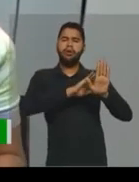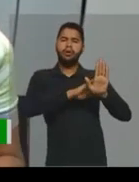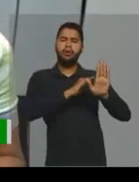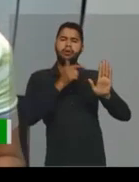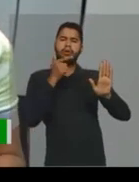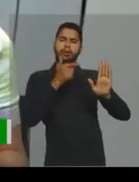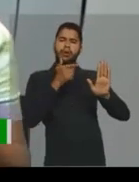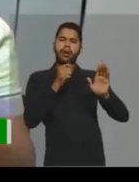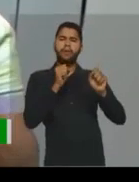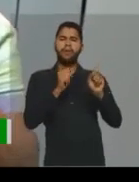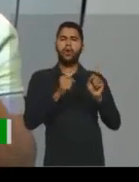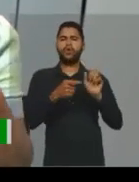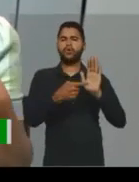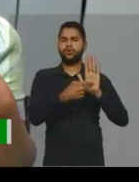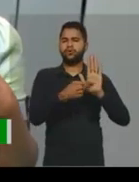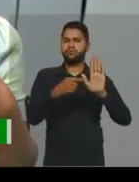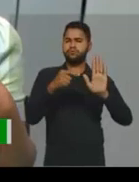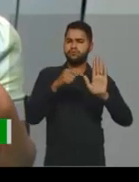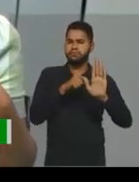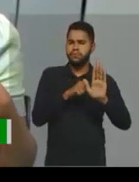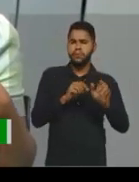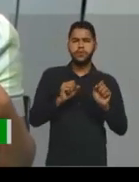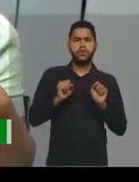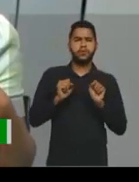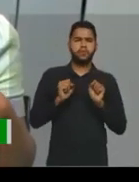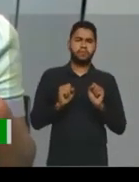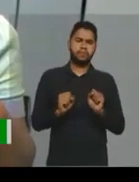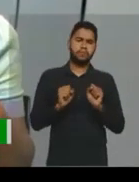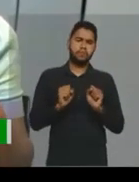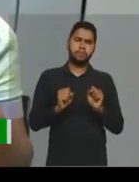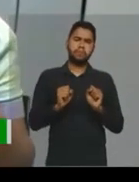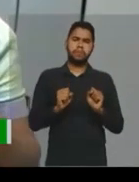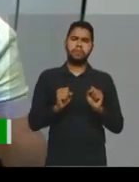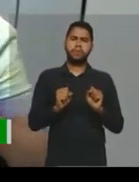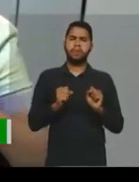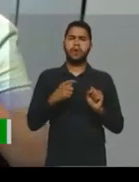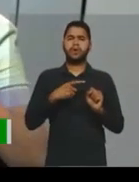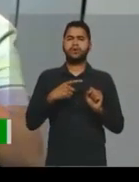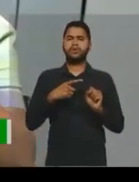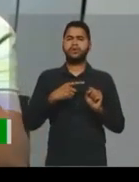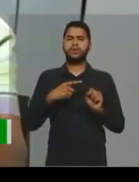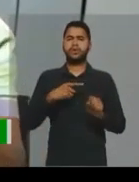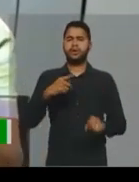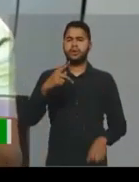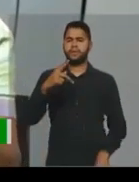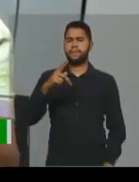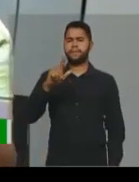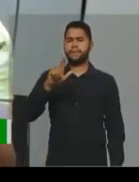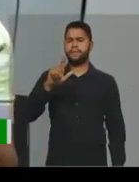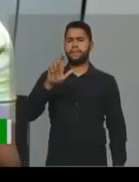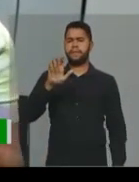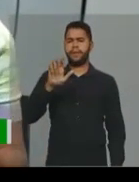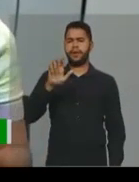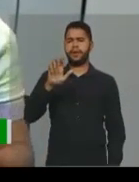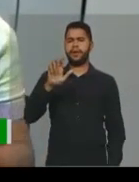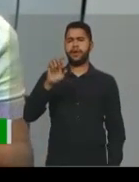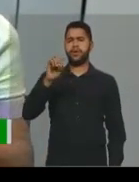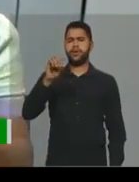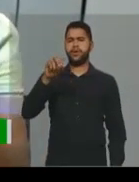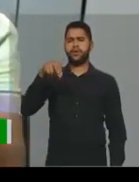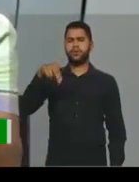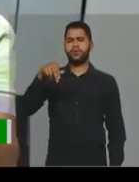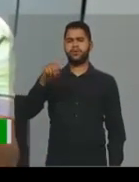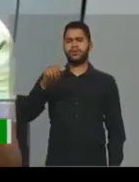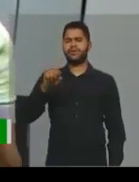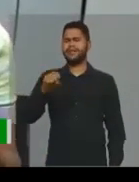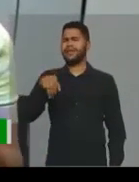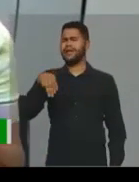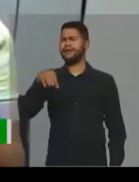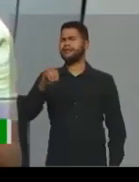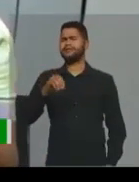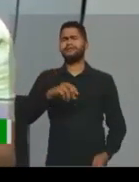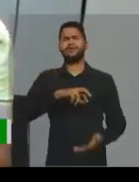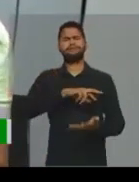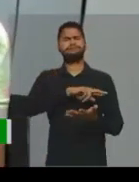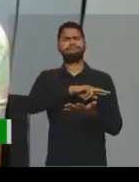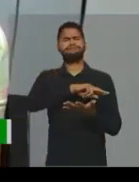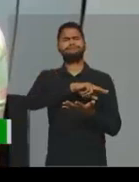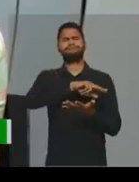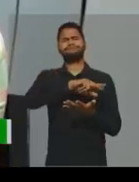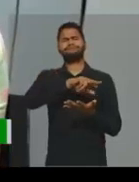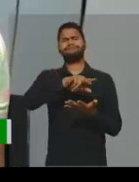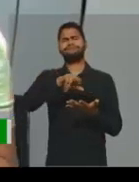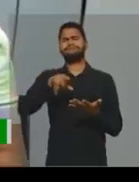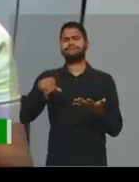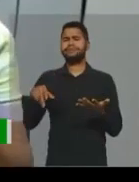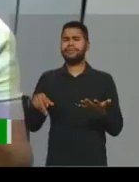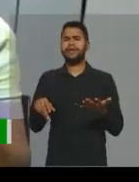metáfora, pode ter o pleonasmo. Então, são várias figuras de linguagem, são inúmeras. Então, o